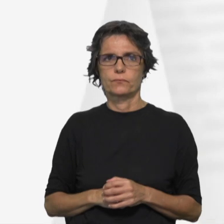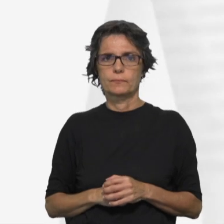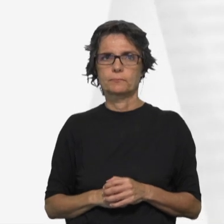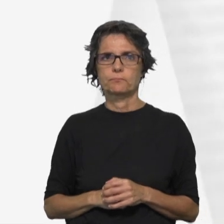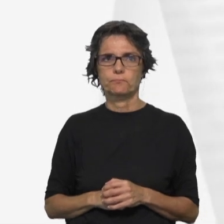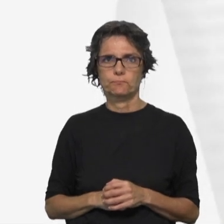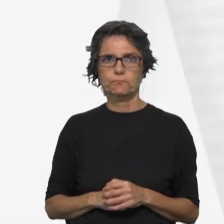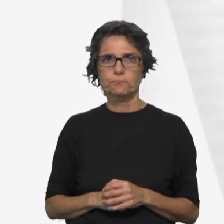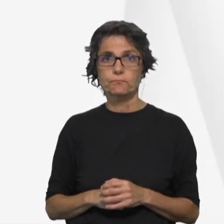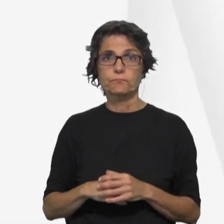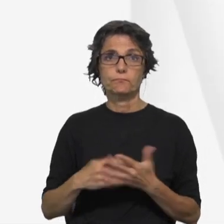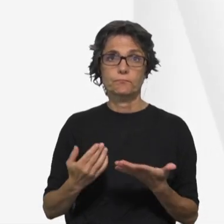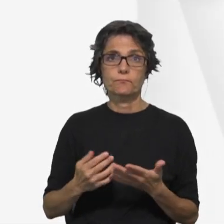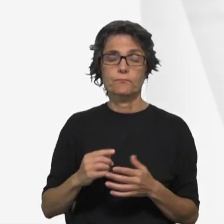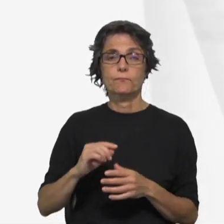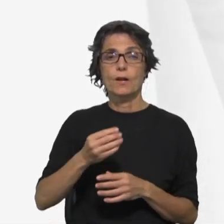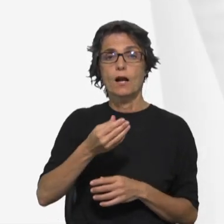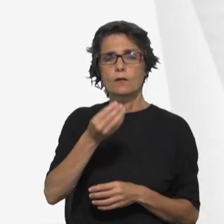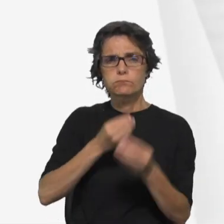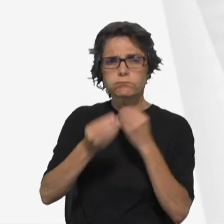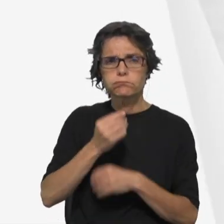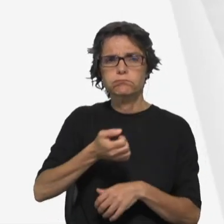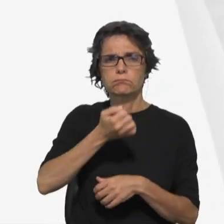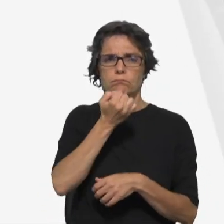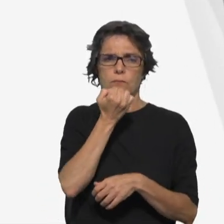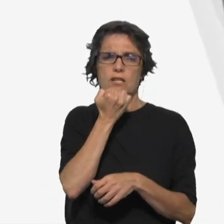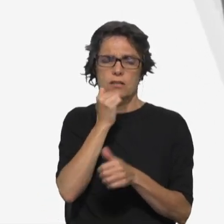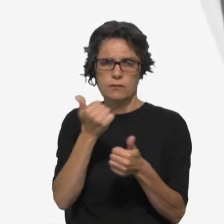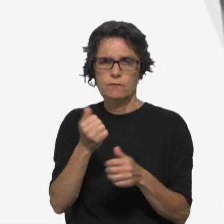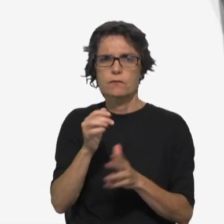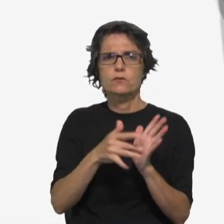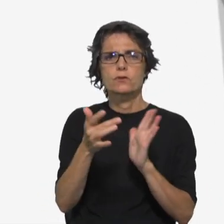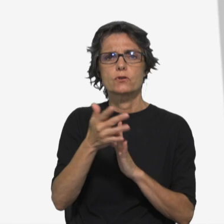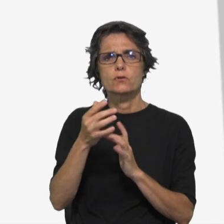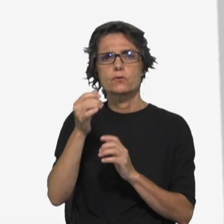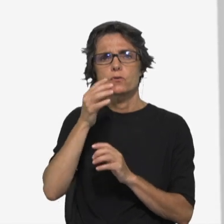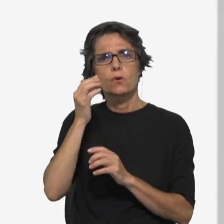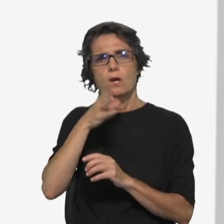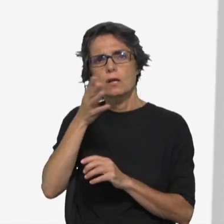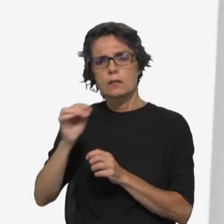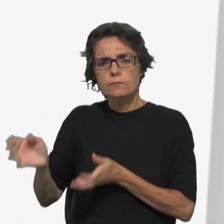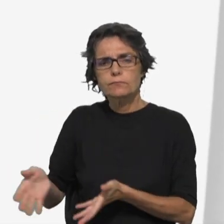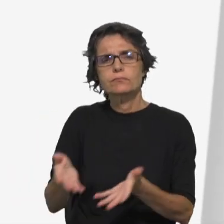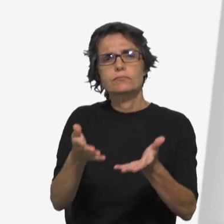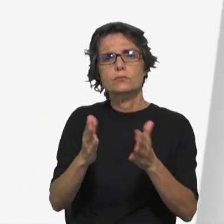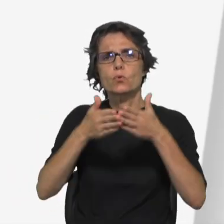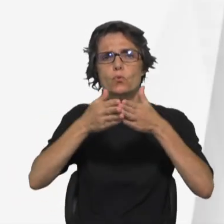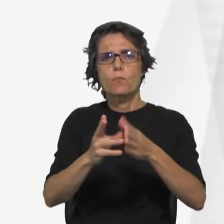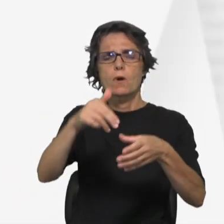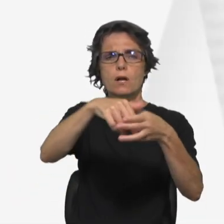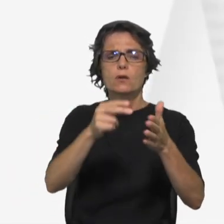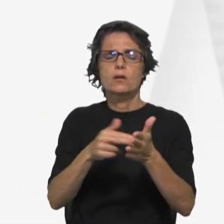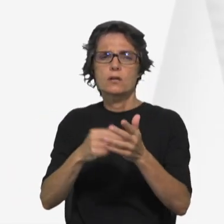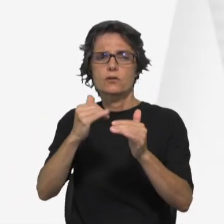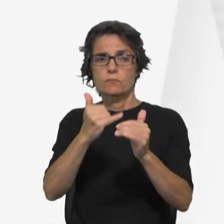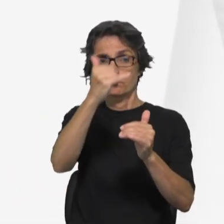Depois de ter saciado a fome à multidão, Jesus obrigou os discípulos a subir para o barco e a esperá-lo na